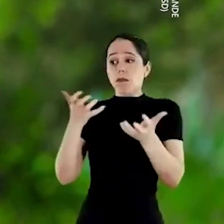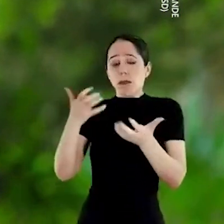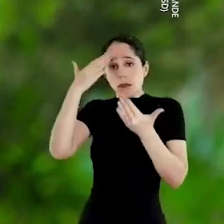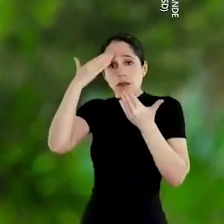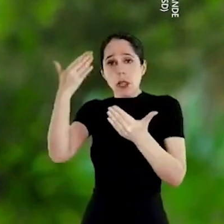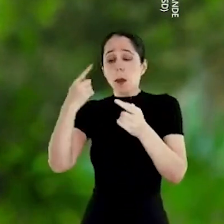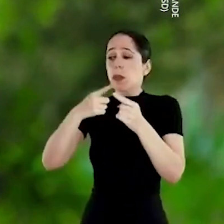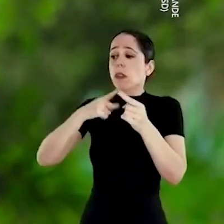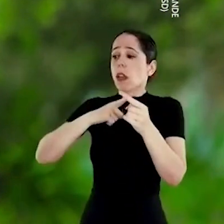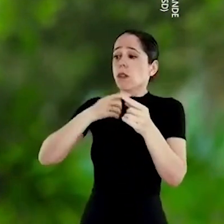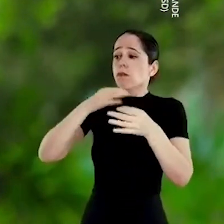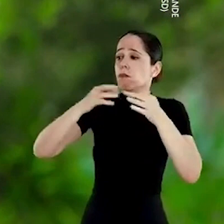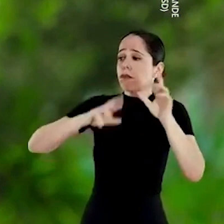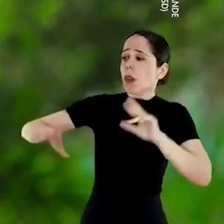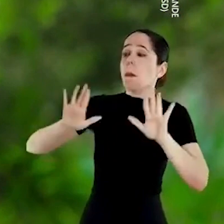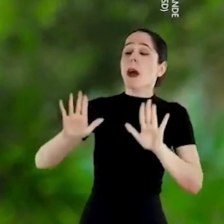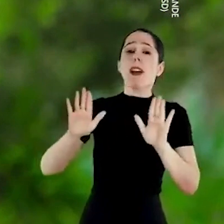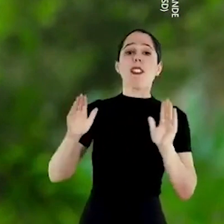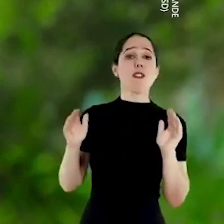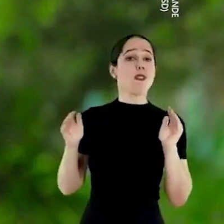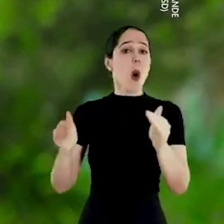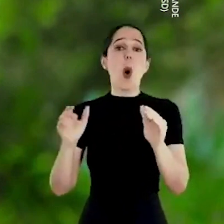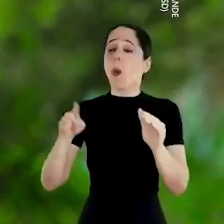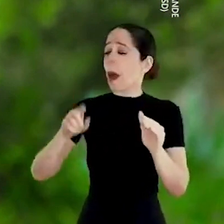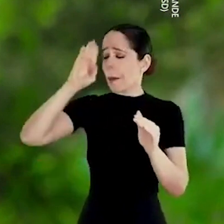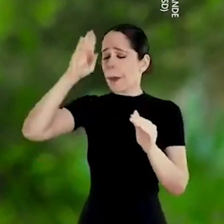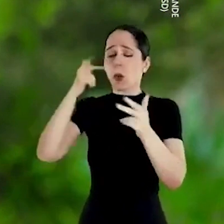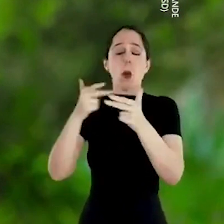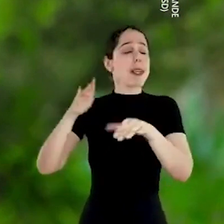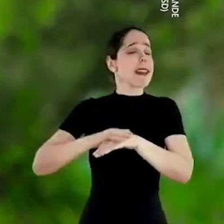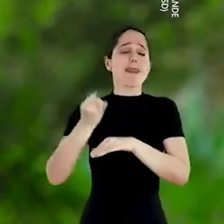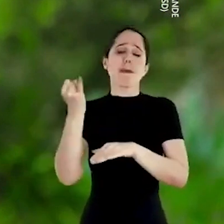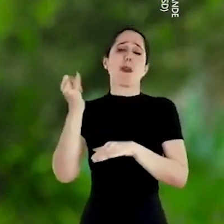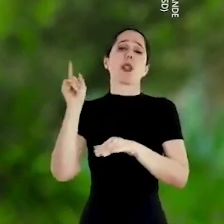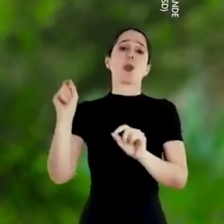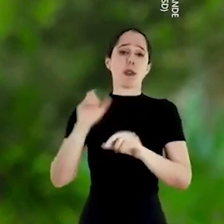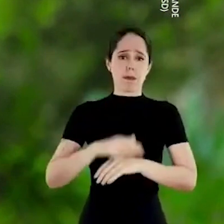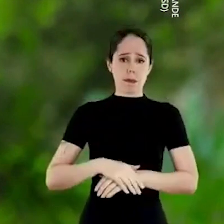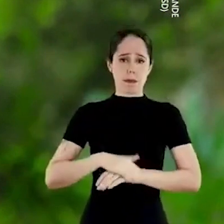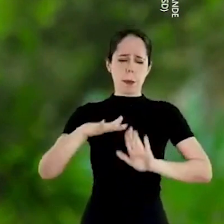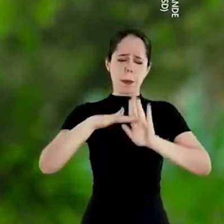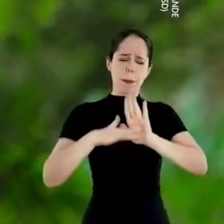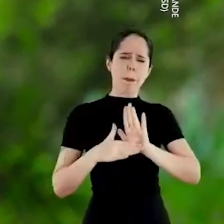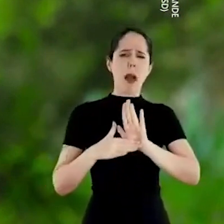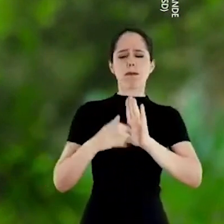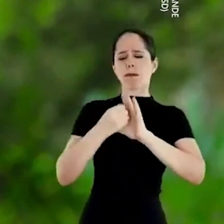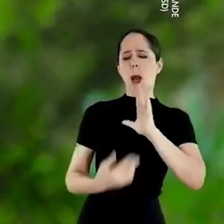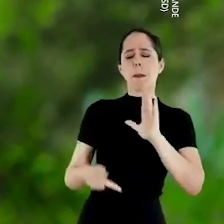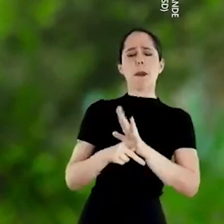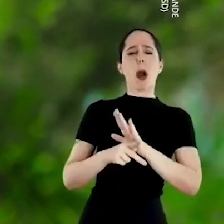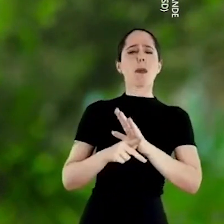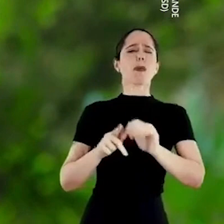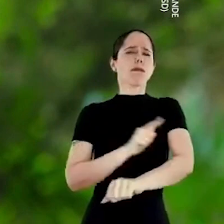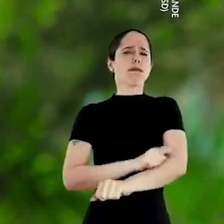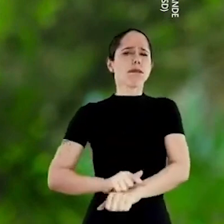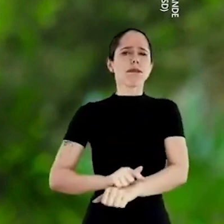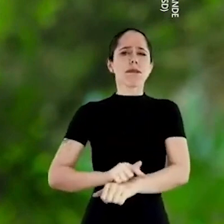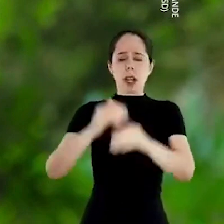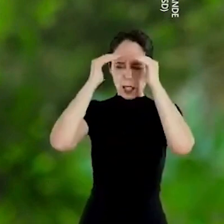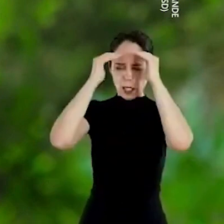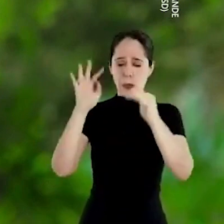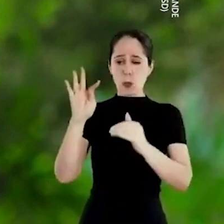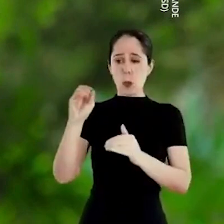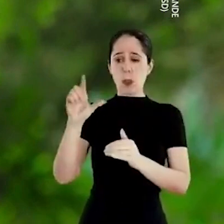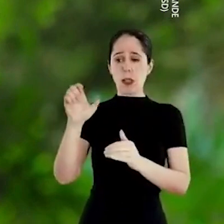diferenças, a convergência no que temos de mais importante. Os princípios de civilidade, respeito,